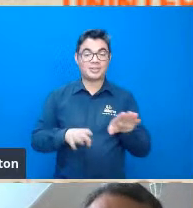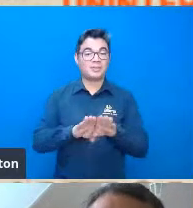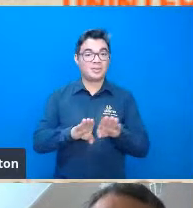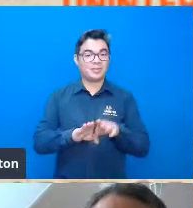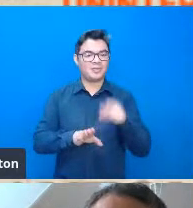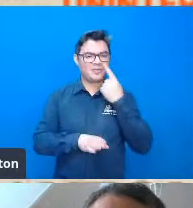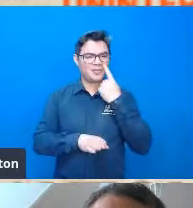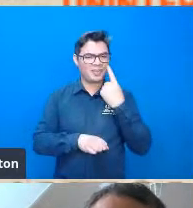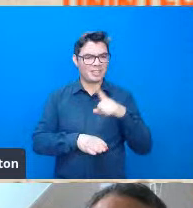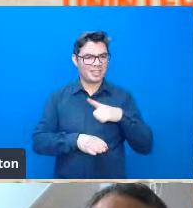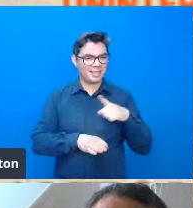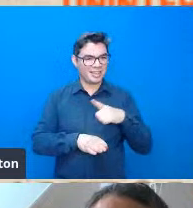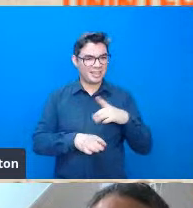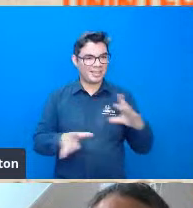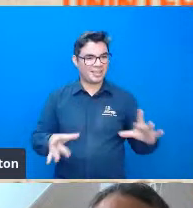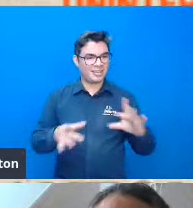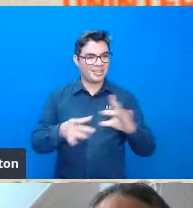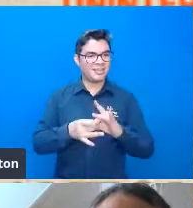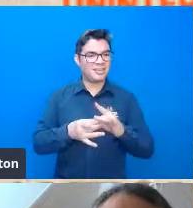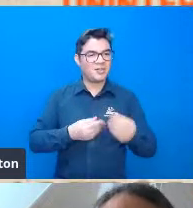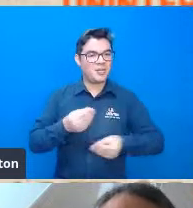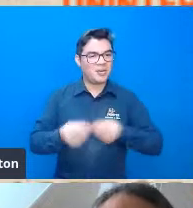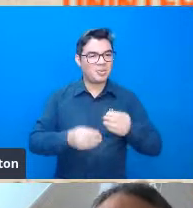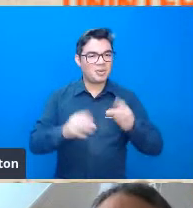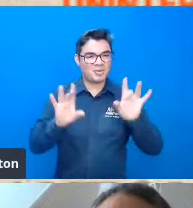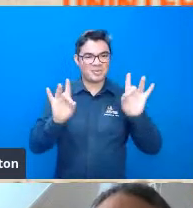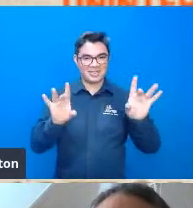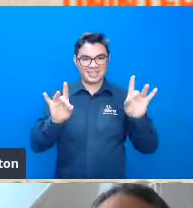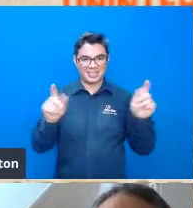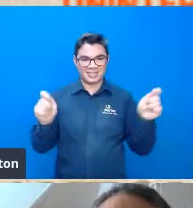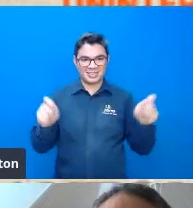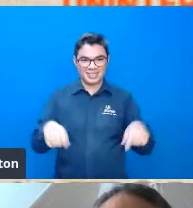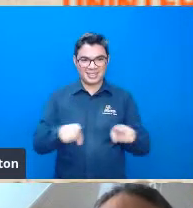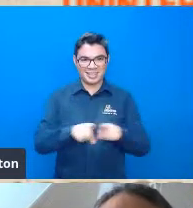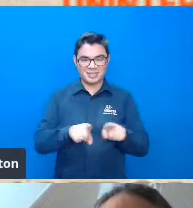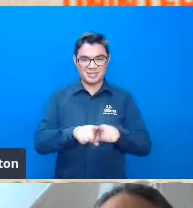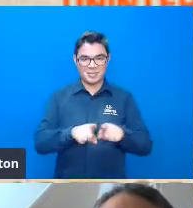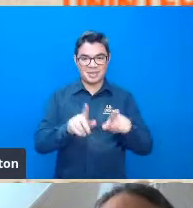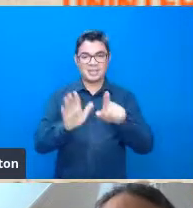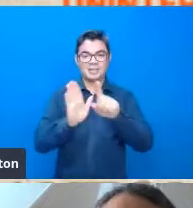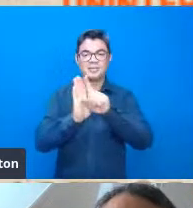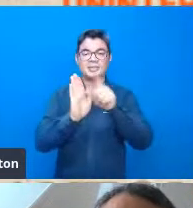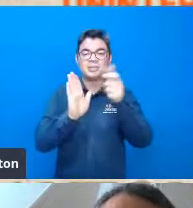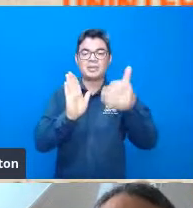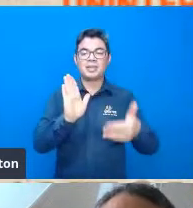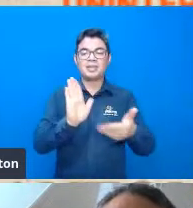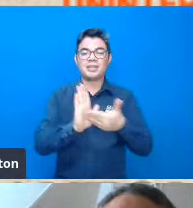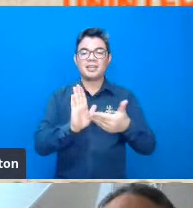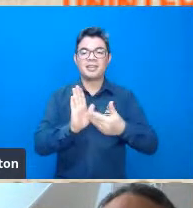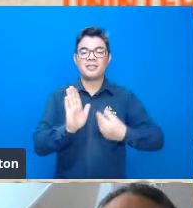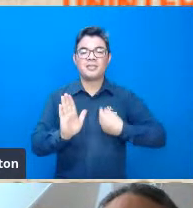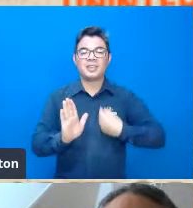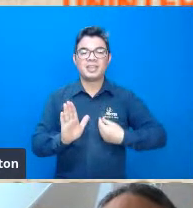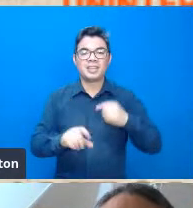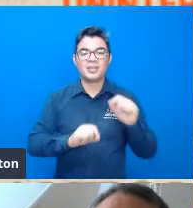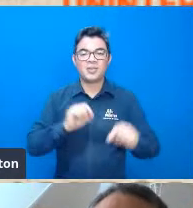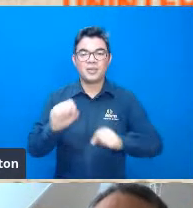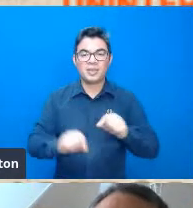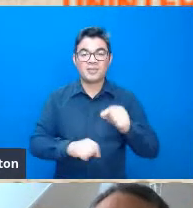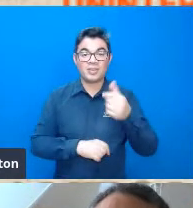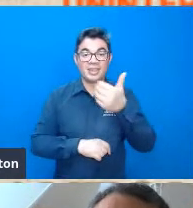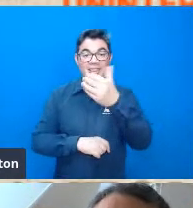relaciono em especial que aparece na biografia dele foi orientador direto de 10